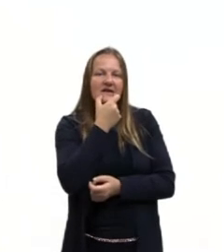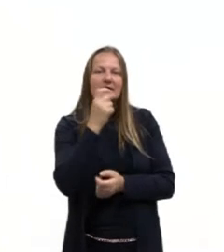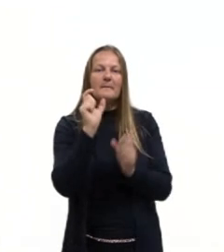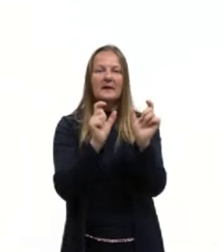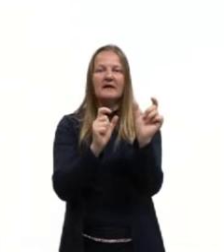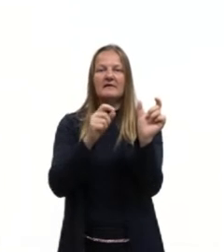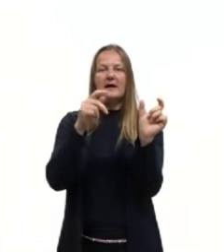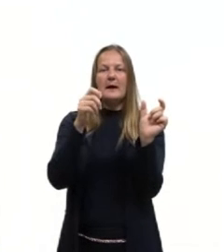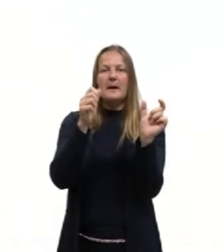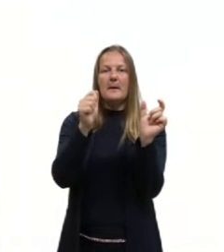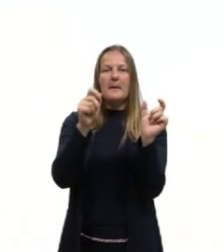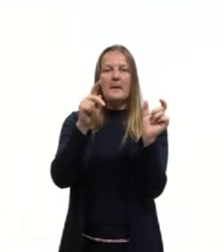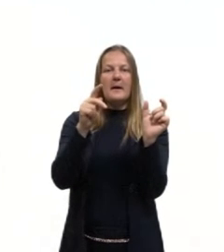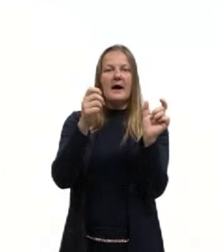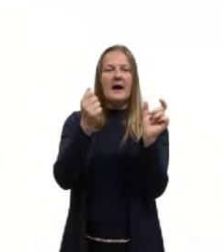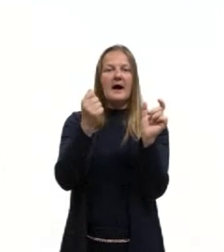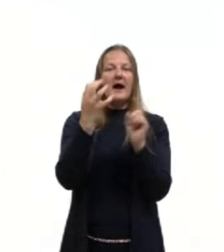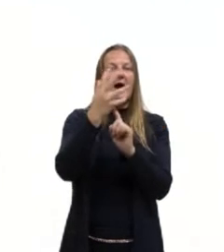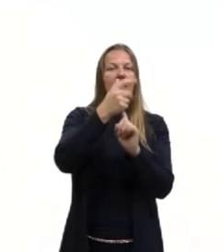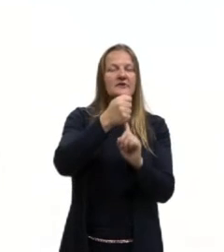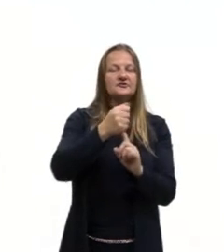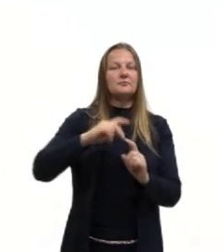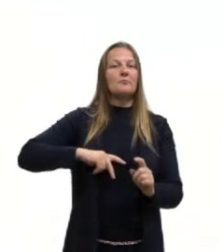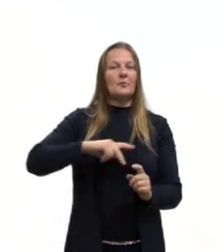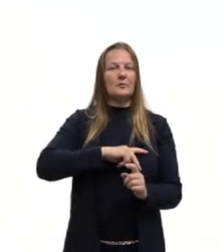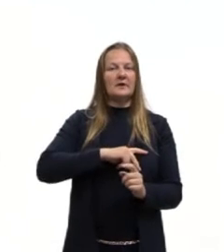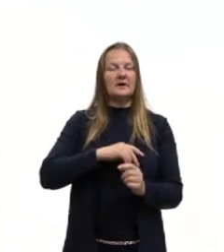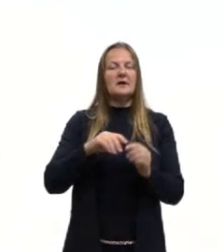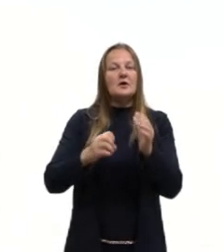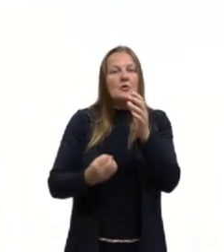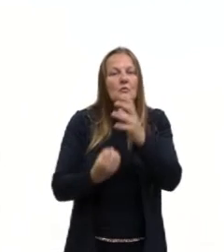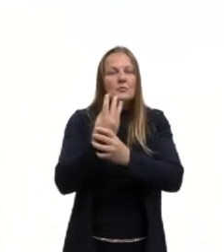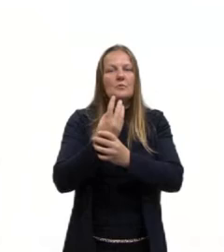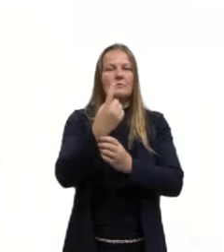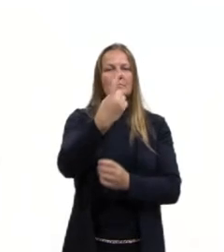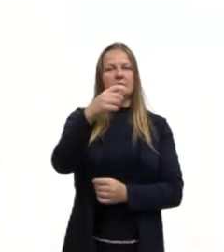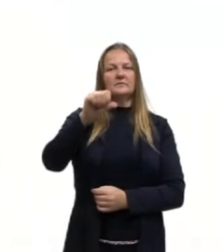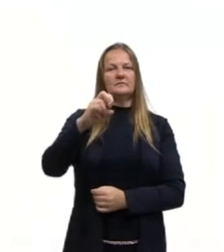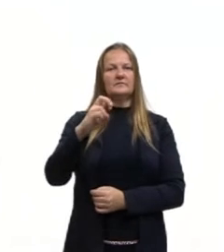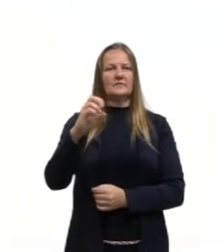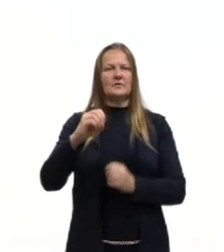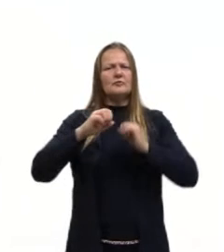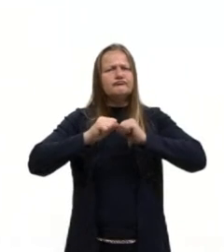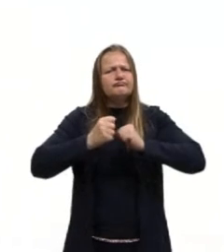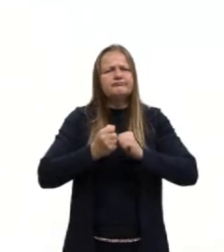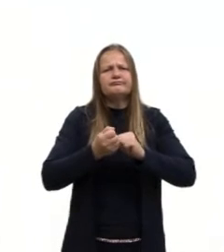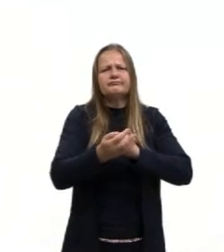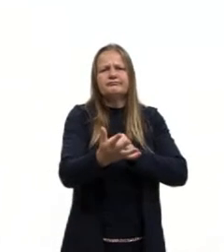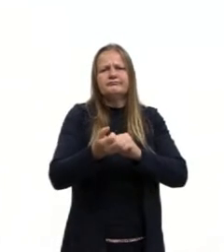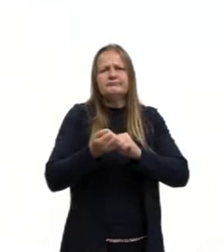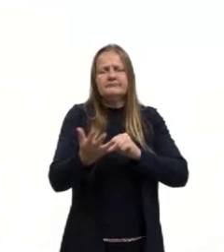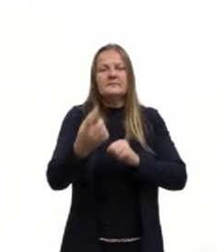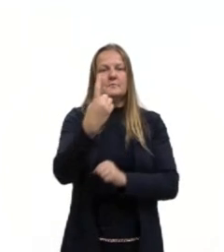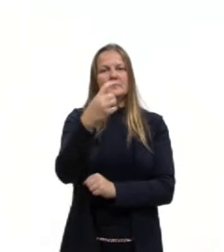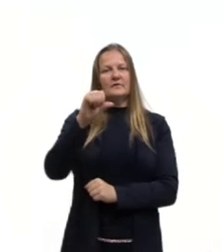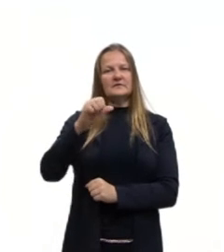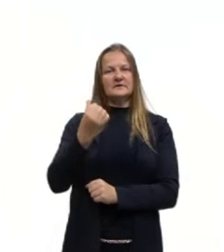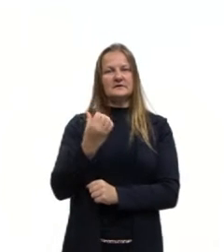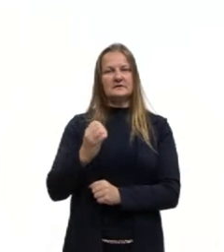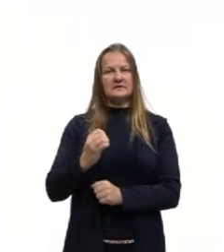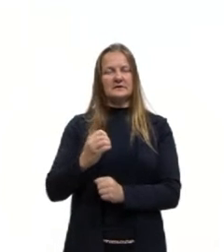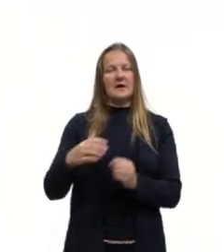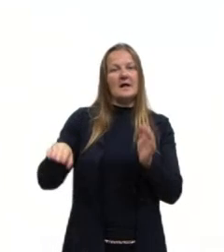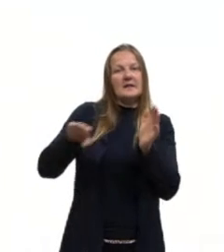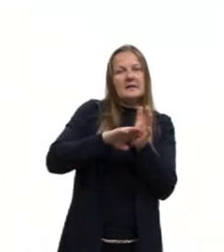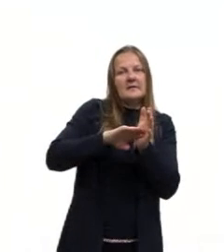arte popular, surgiu durante a década de 50 e se espalhou durante os anos de 60, atingindo